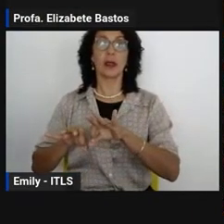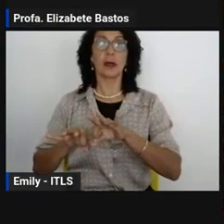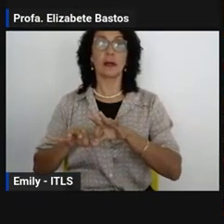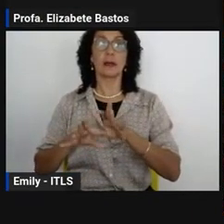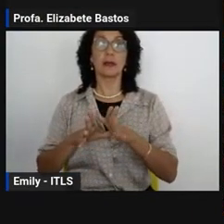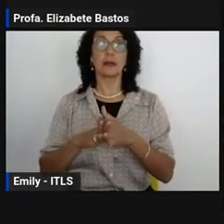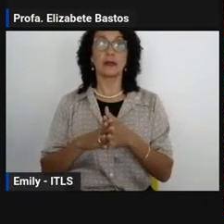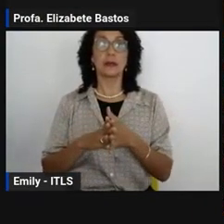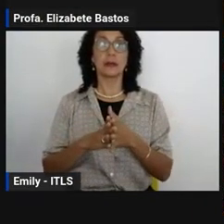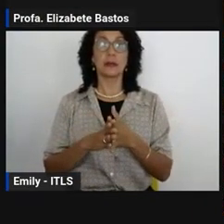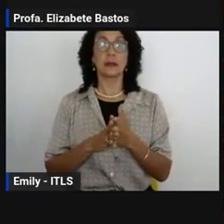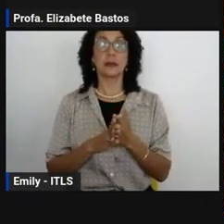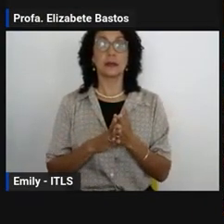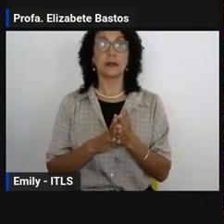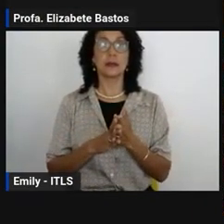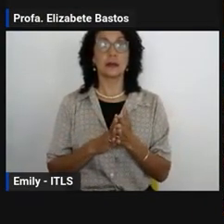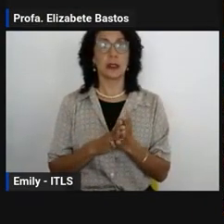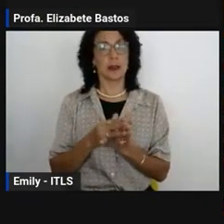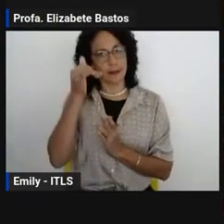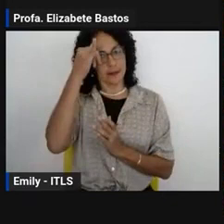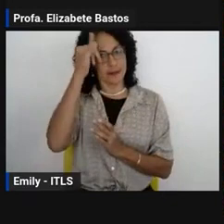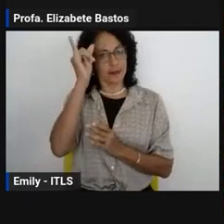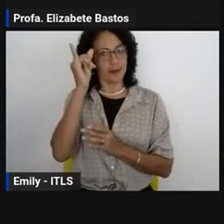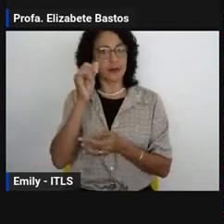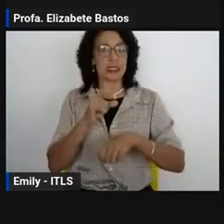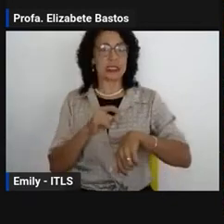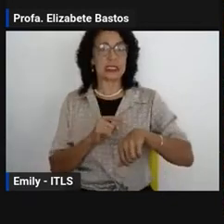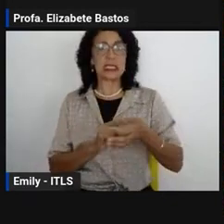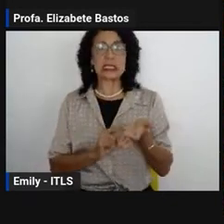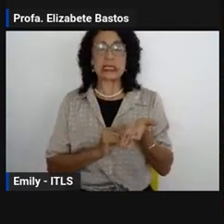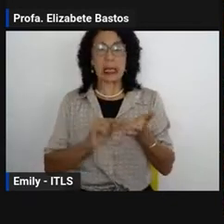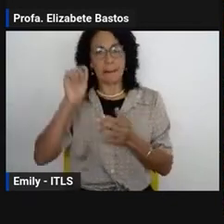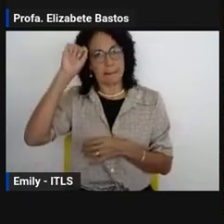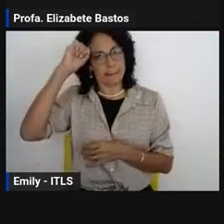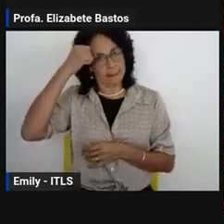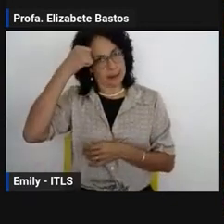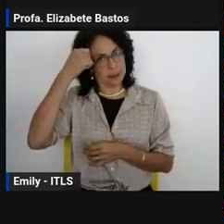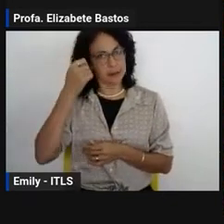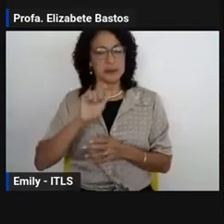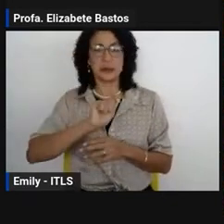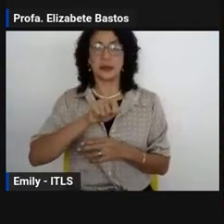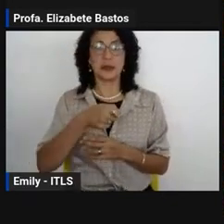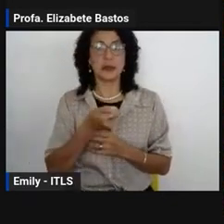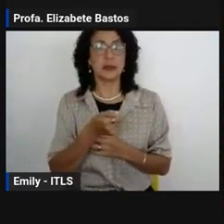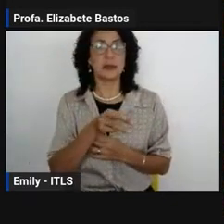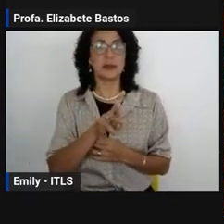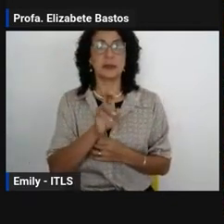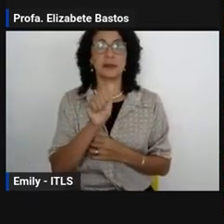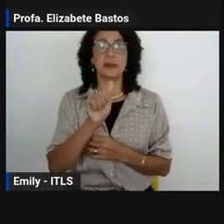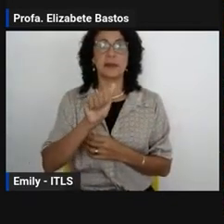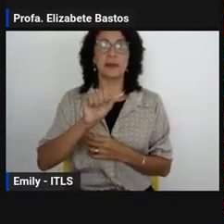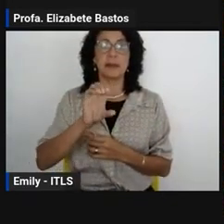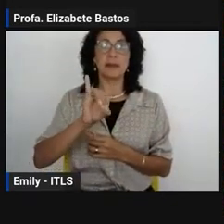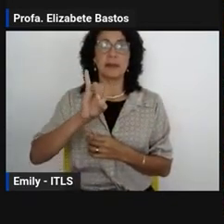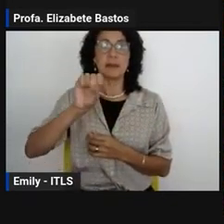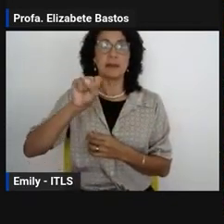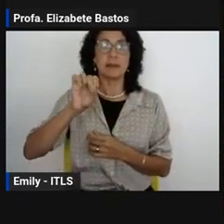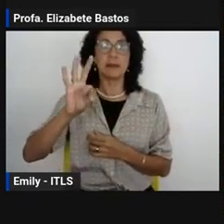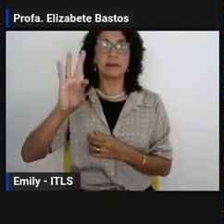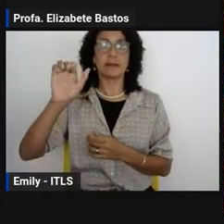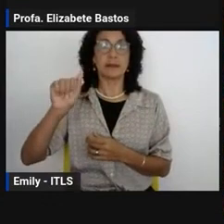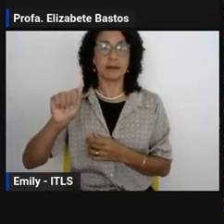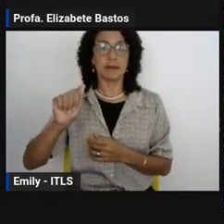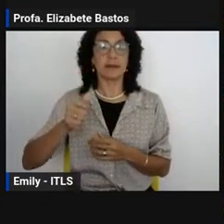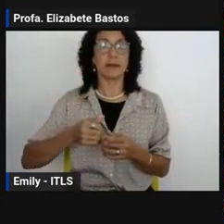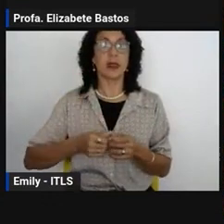educação antirracista e a quebra de silêncios. Nós tivemos esse projeto, a sua primeira edição, no